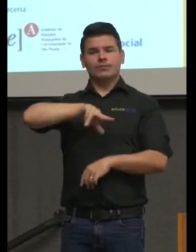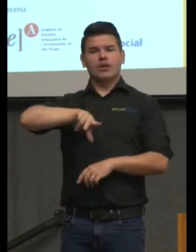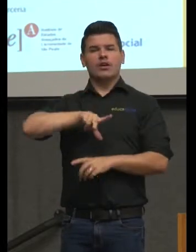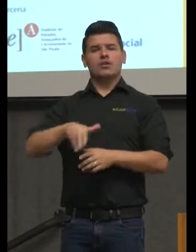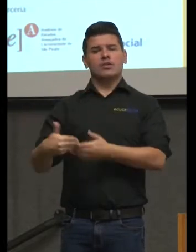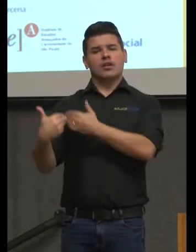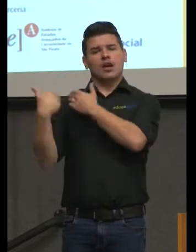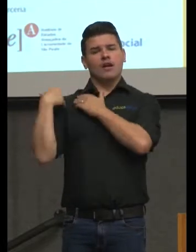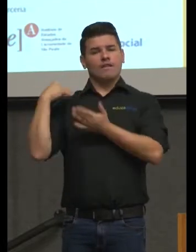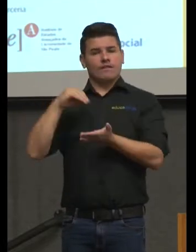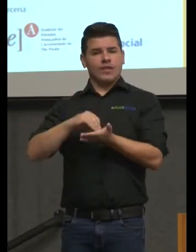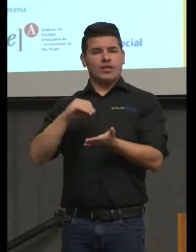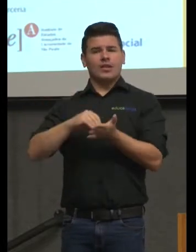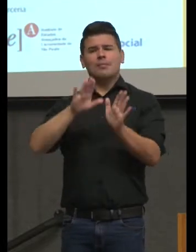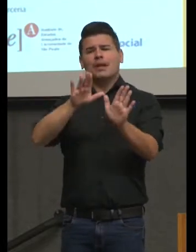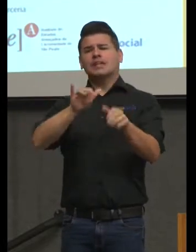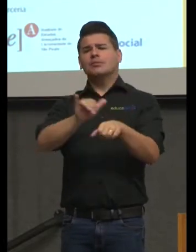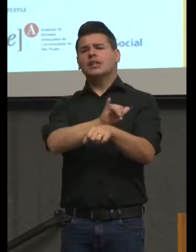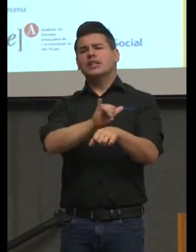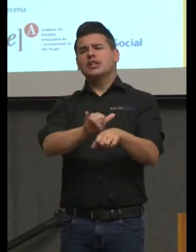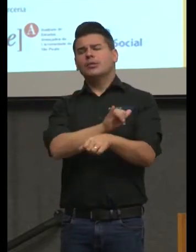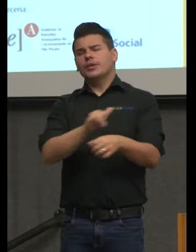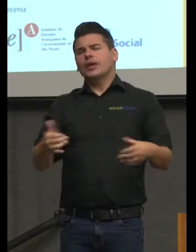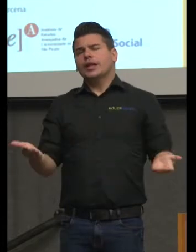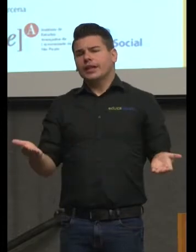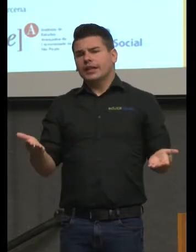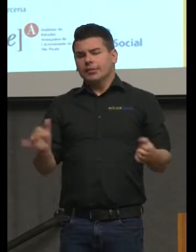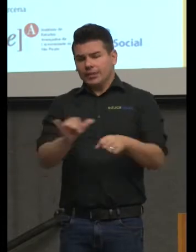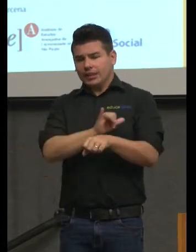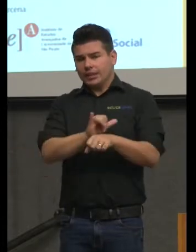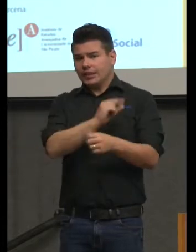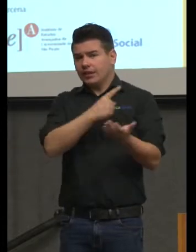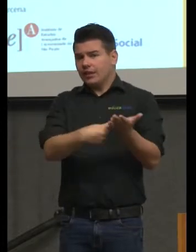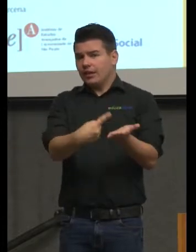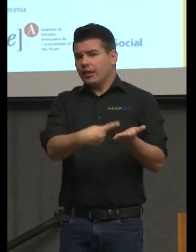planejamento para aprender essas coisas?